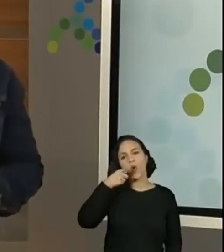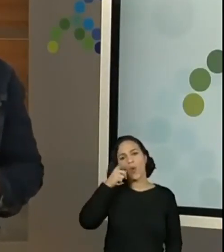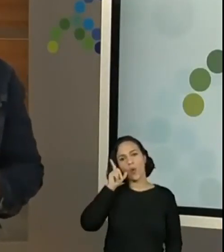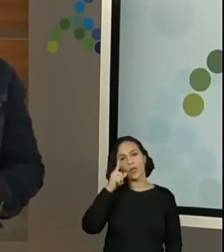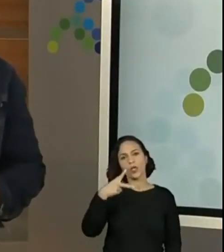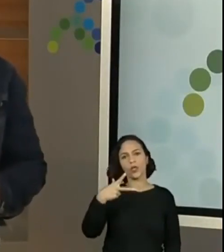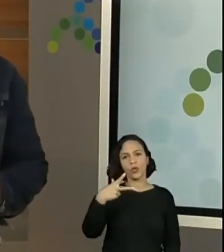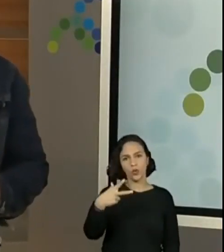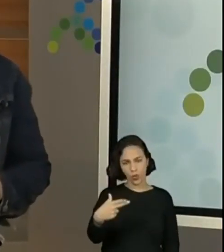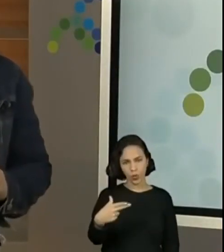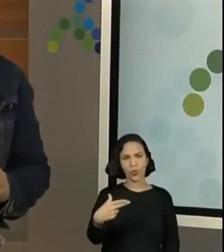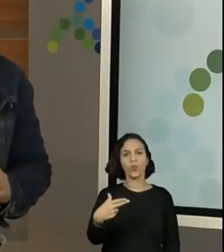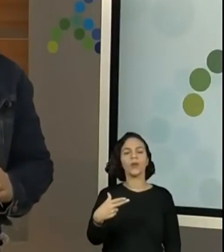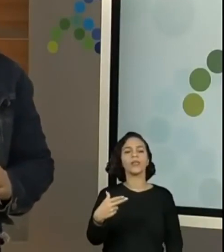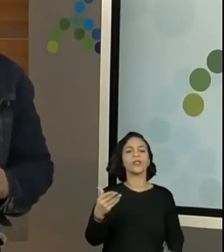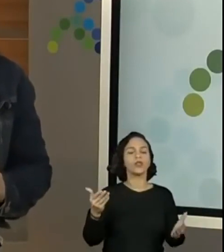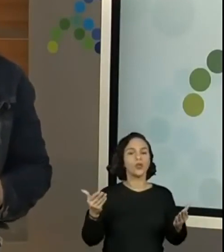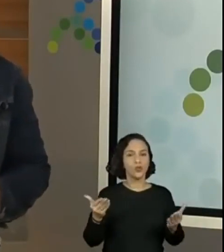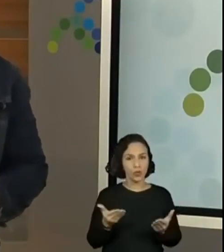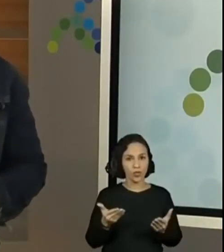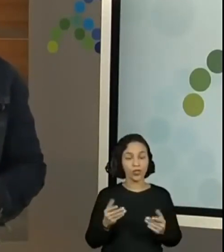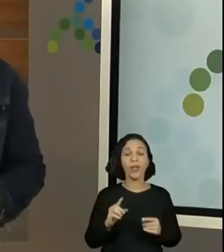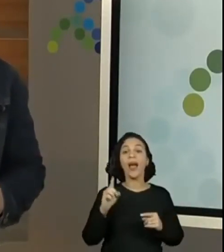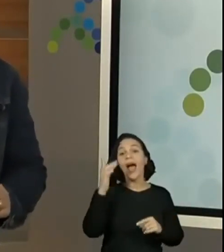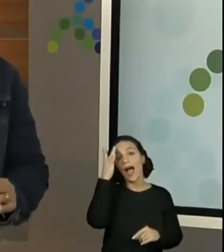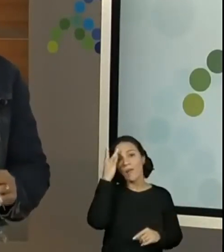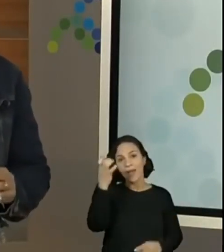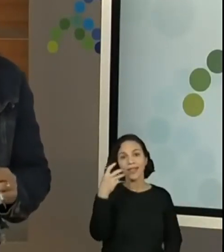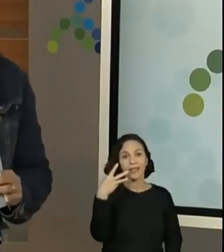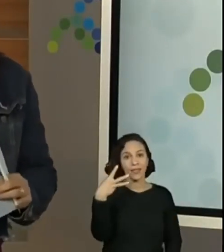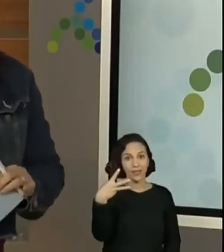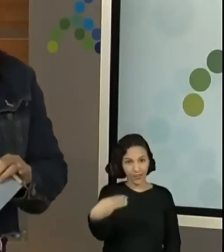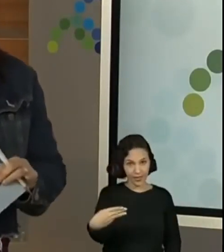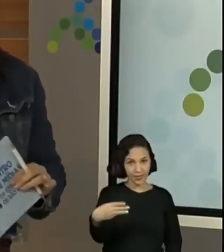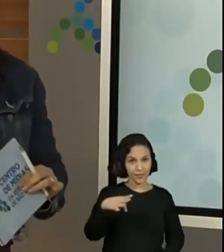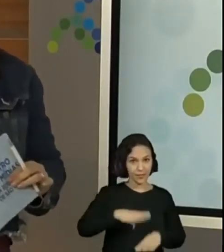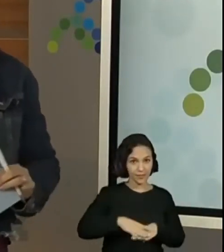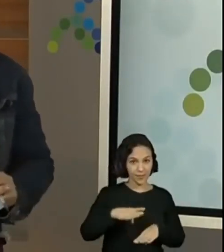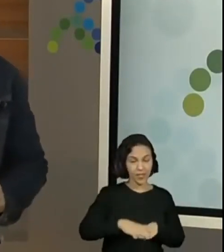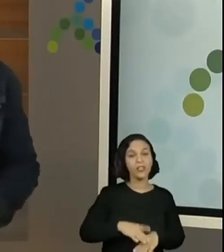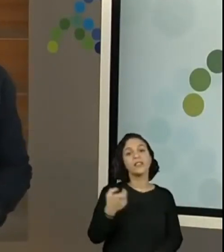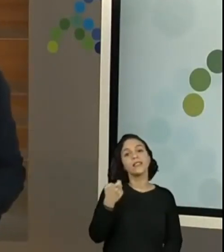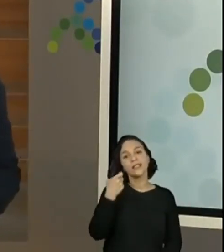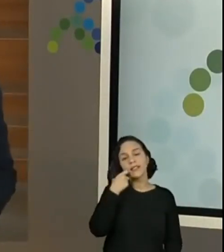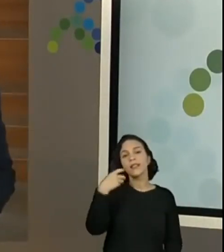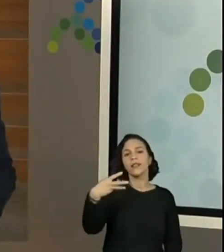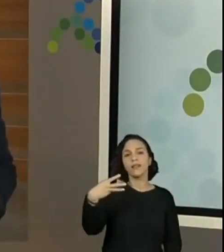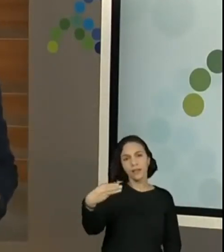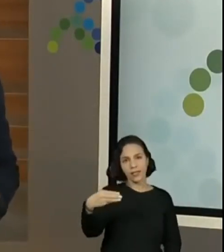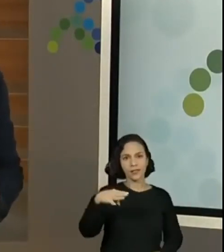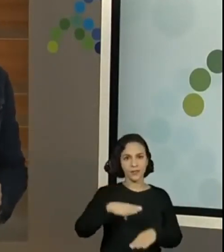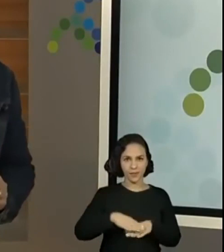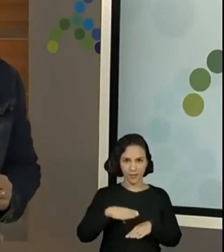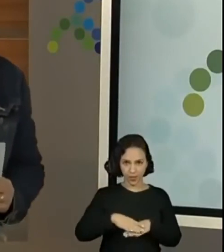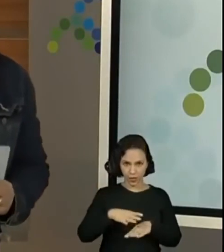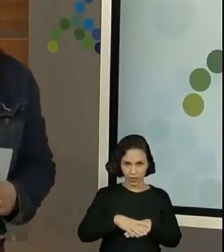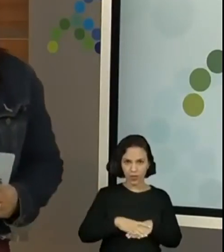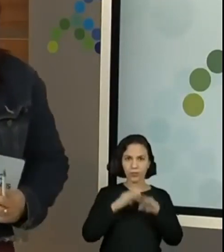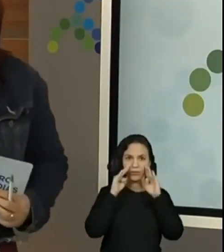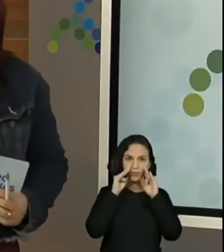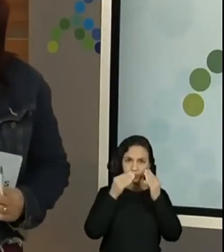hoje e amanhã mais 3 aulas e depois mais 3 aulas, para a gente dar exclusividade para Matemática e o